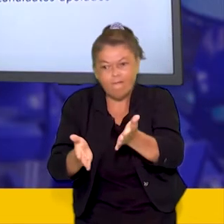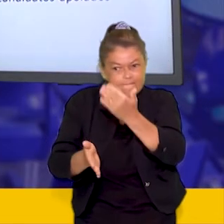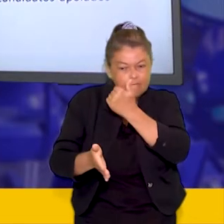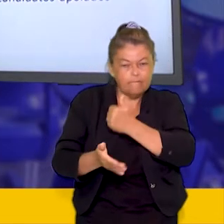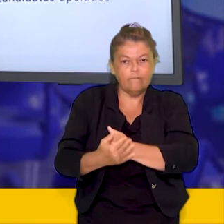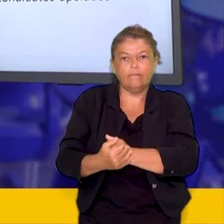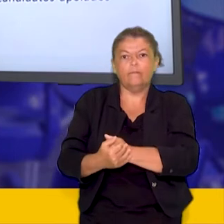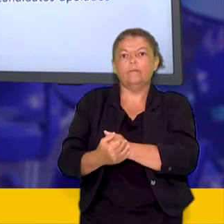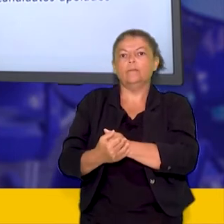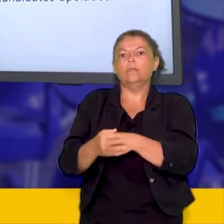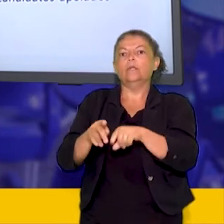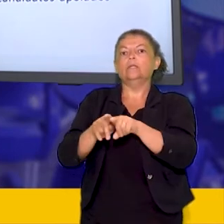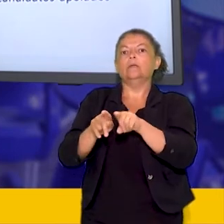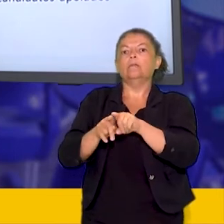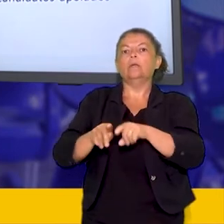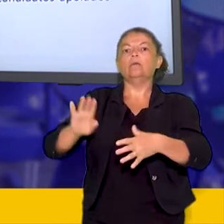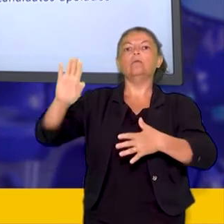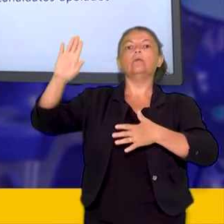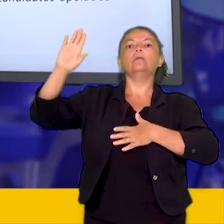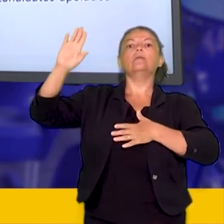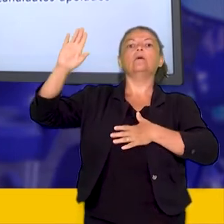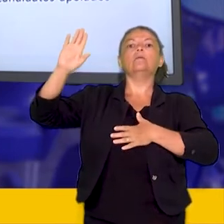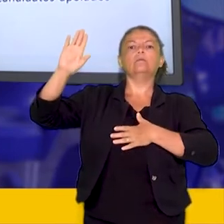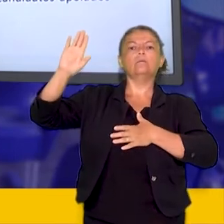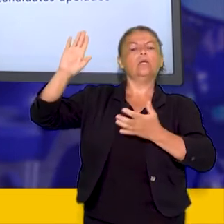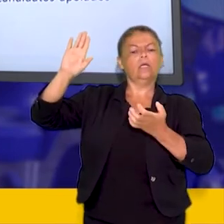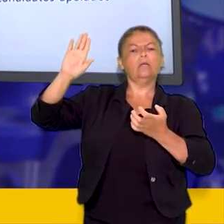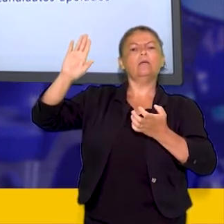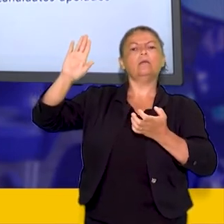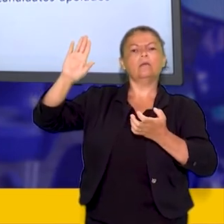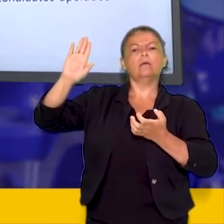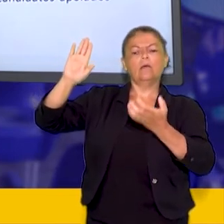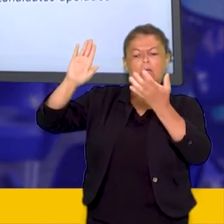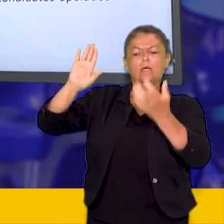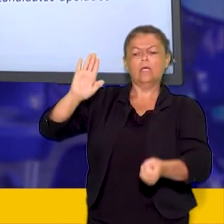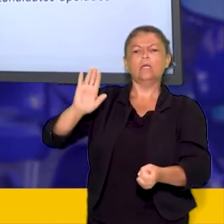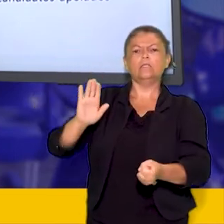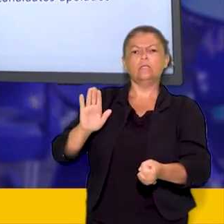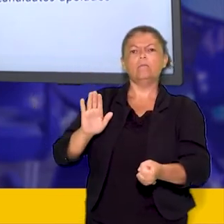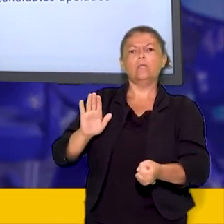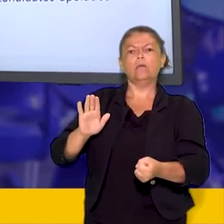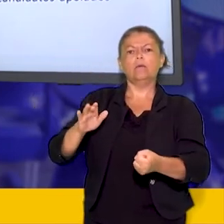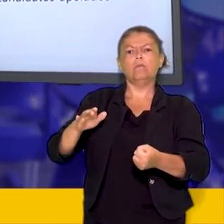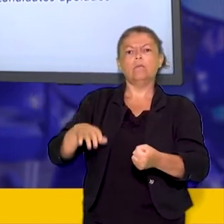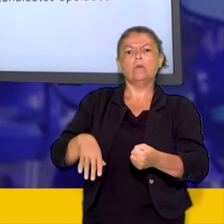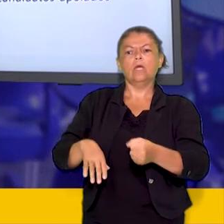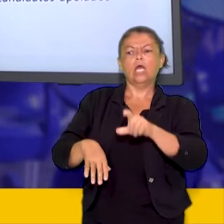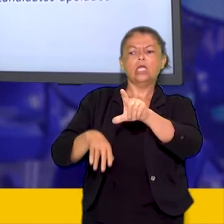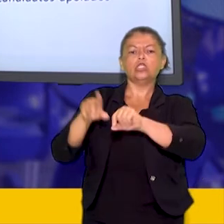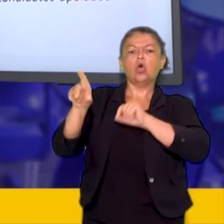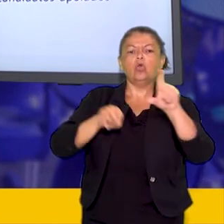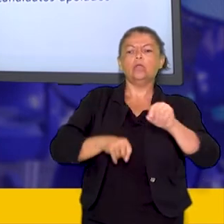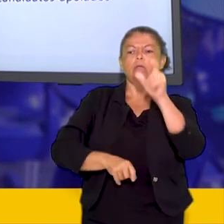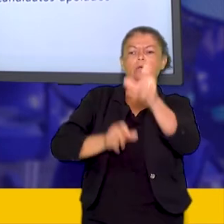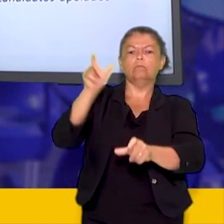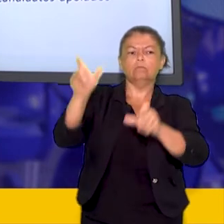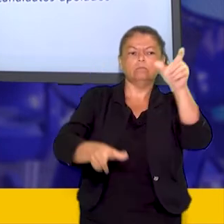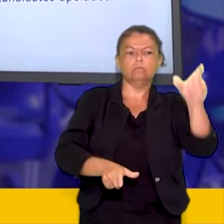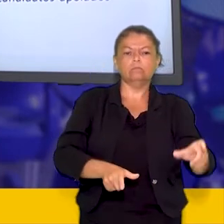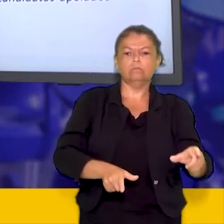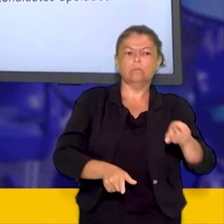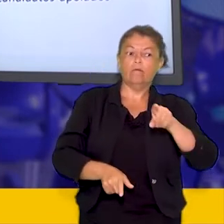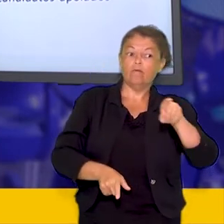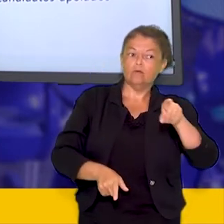O candidato que ele decidia apoiar tinha que ser eleito sob pena de